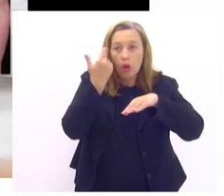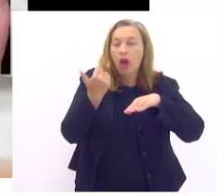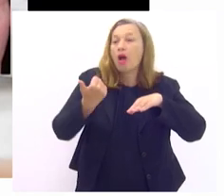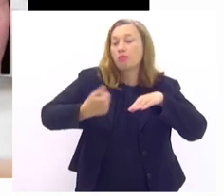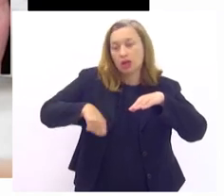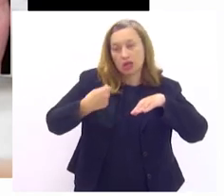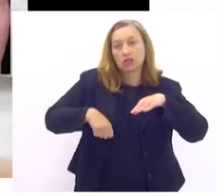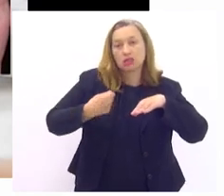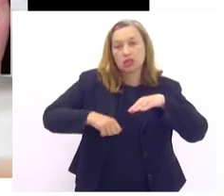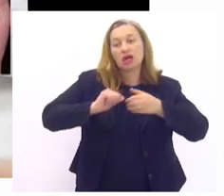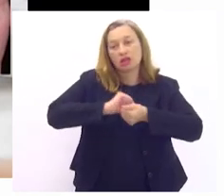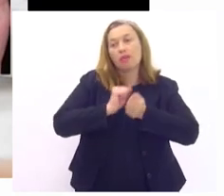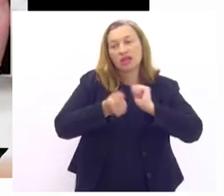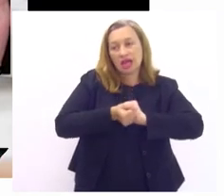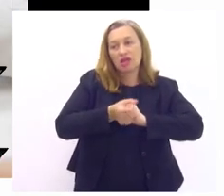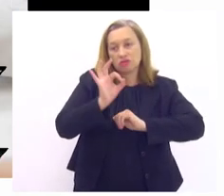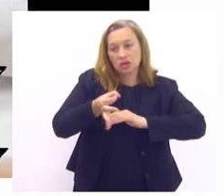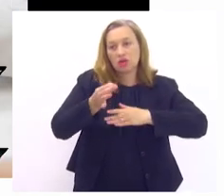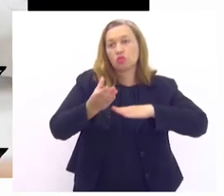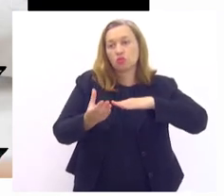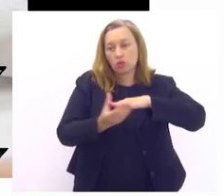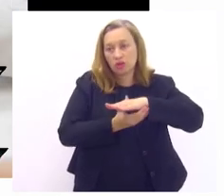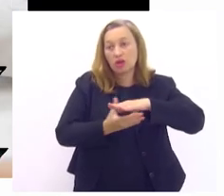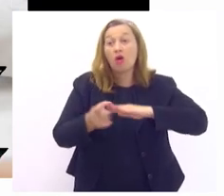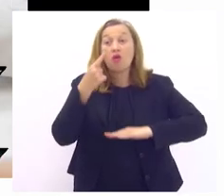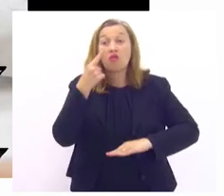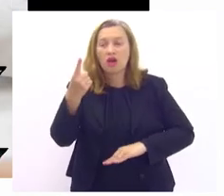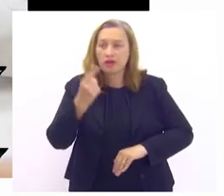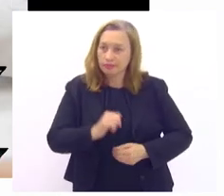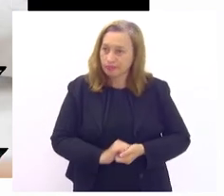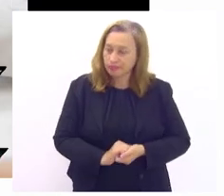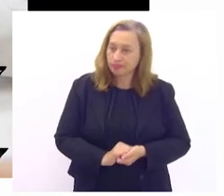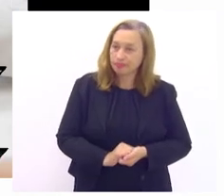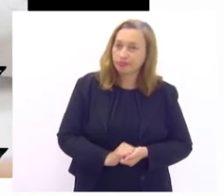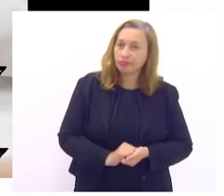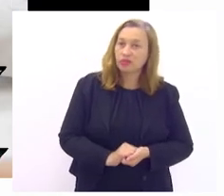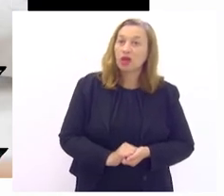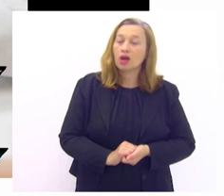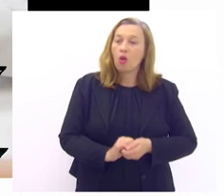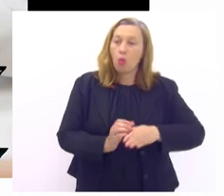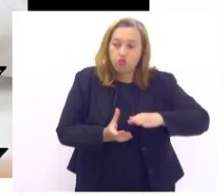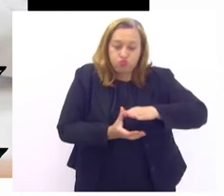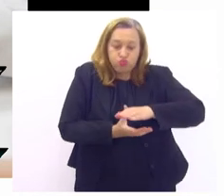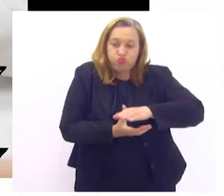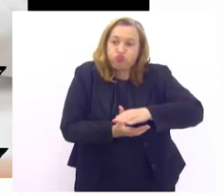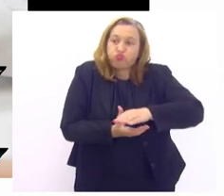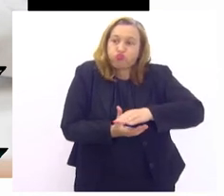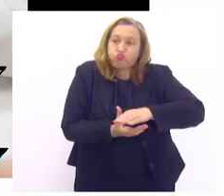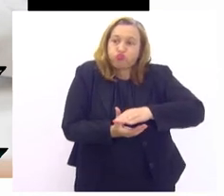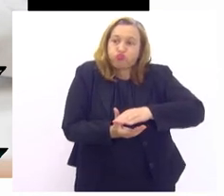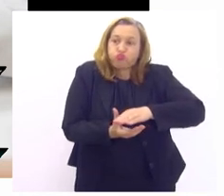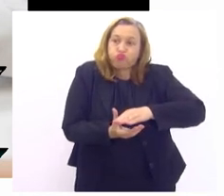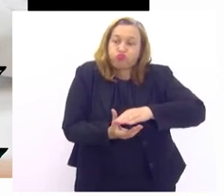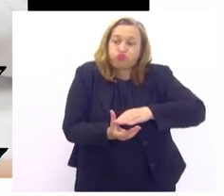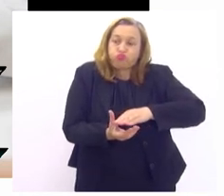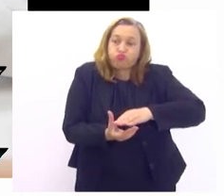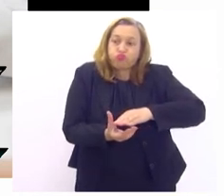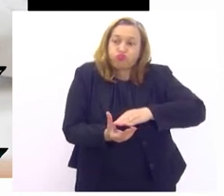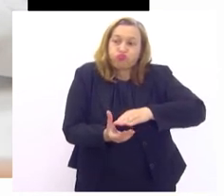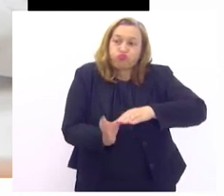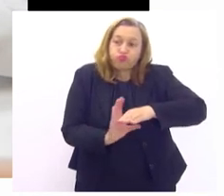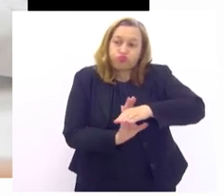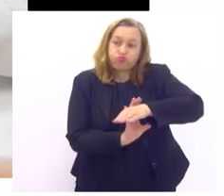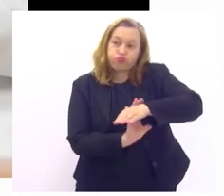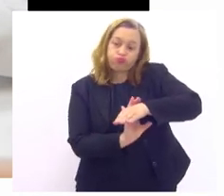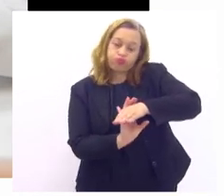de um calçado especial pode passar né esse é o pé de charcot onde há o desabamento dos arcos